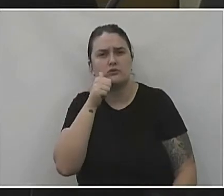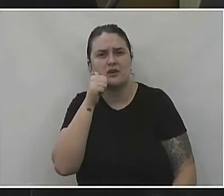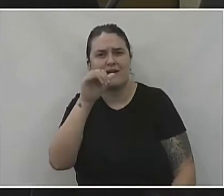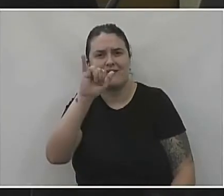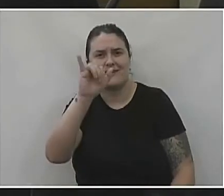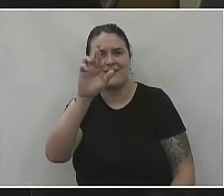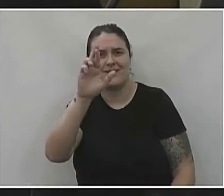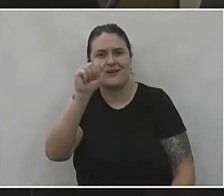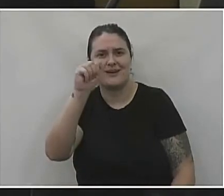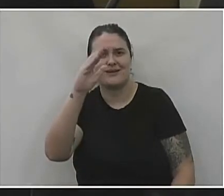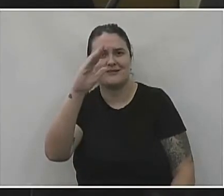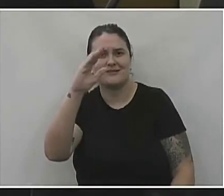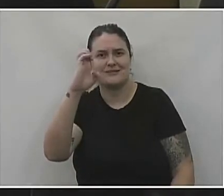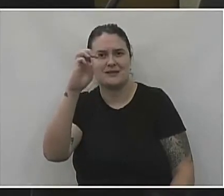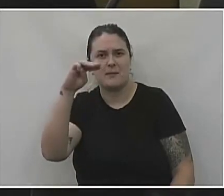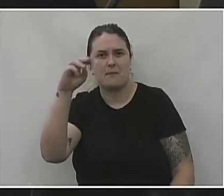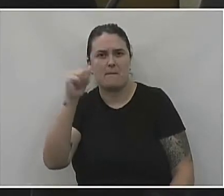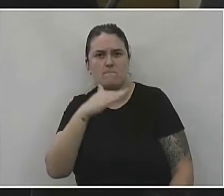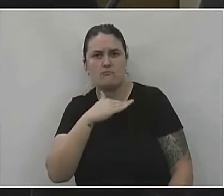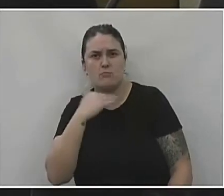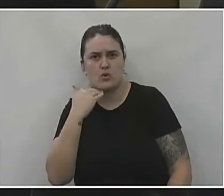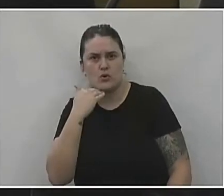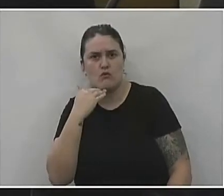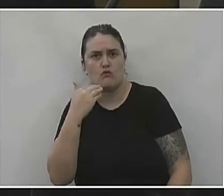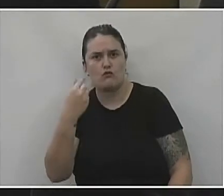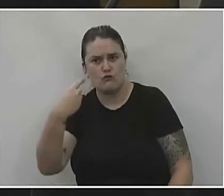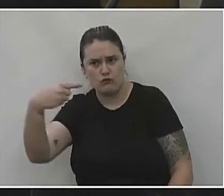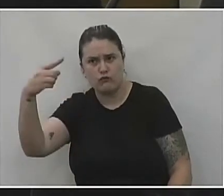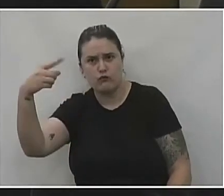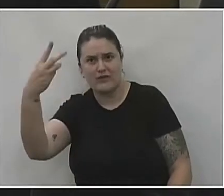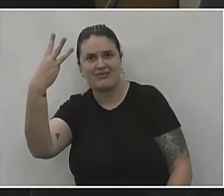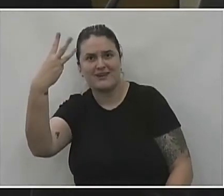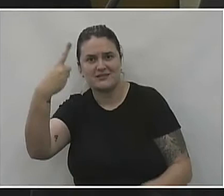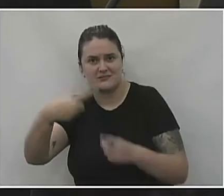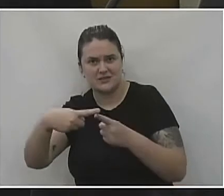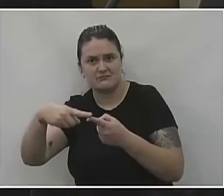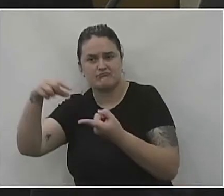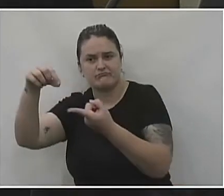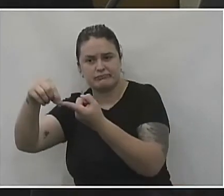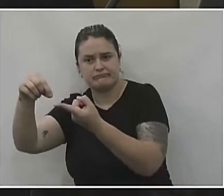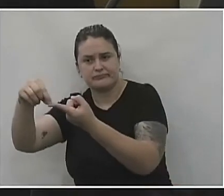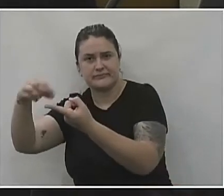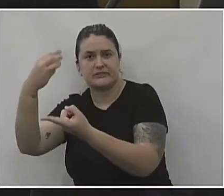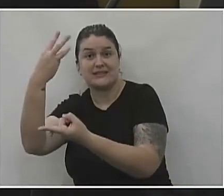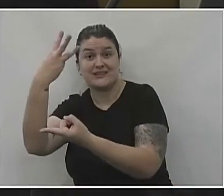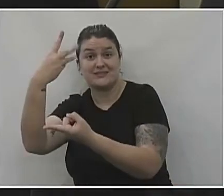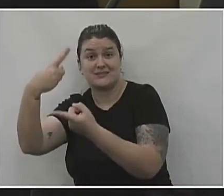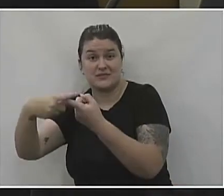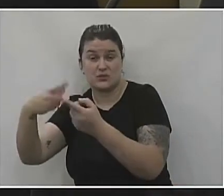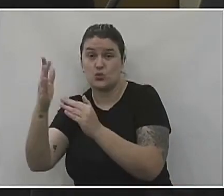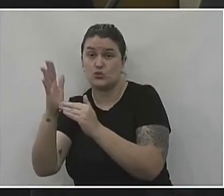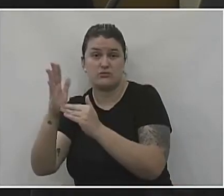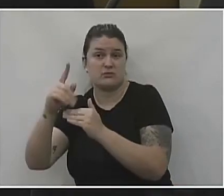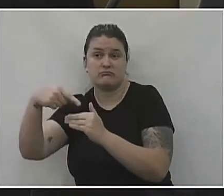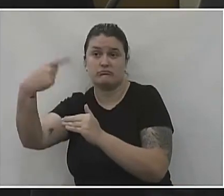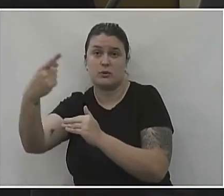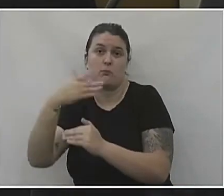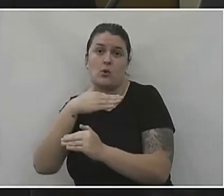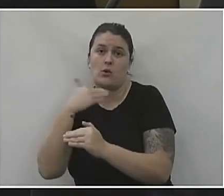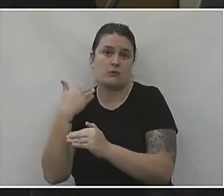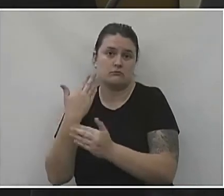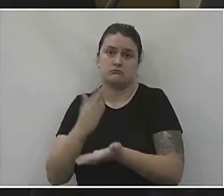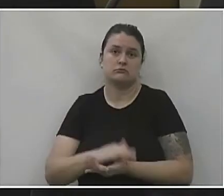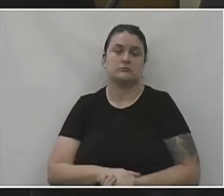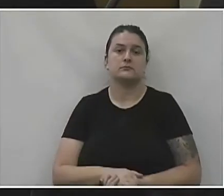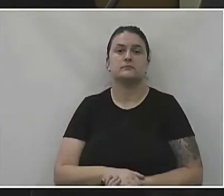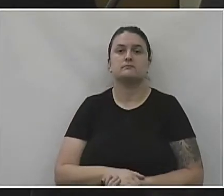um caso que eu até citei em uma live minha. Ela foi 3 vezes na UPA na terceira vez que fizeram o teste nela. Infelizmente, depois que fizeram o teste ela foi